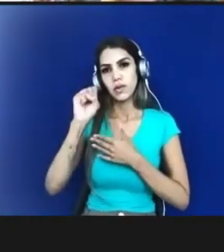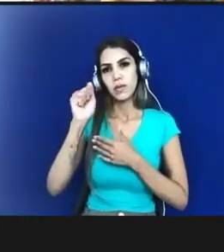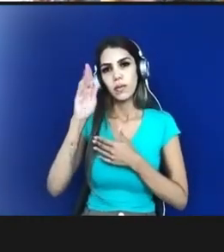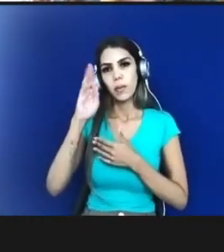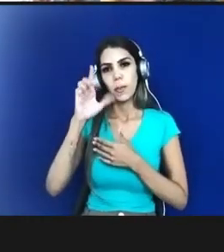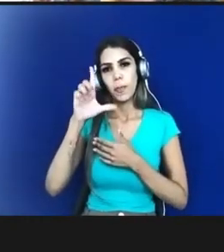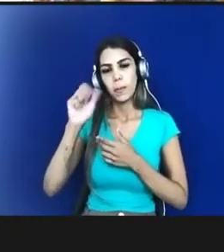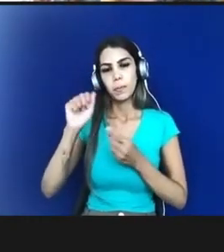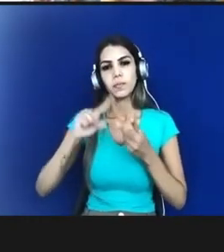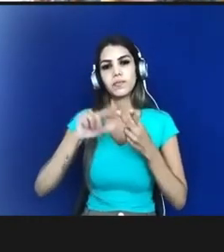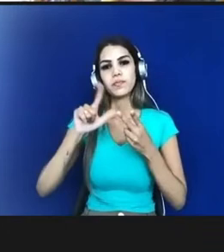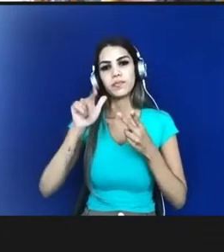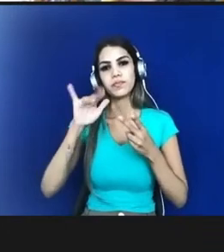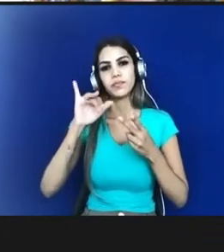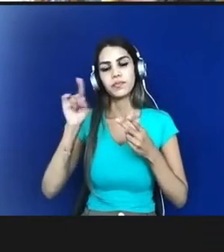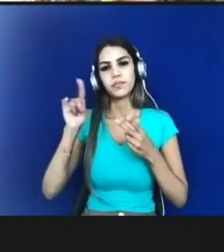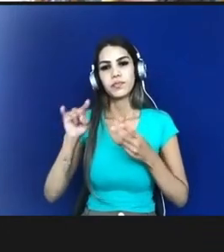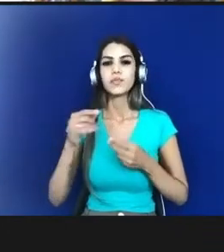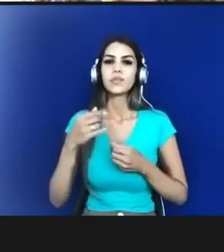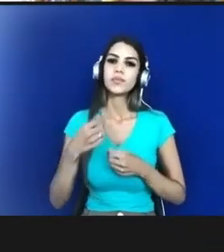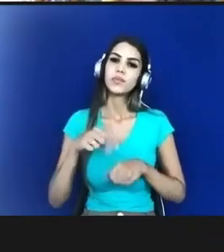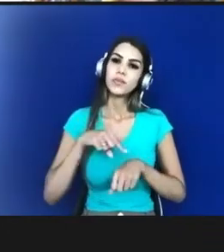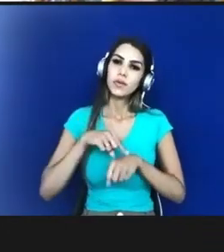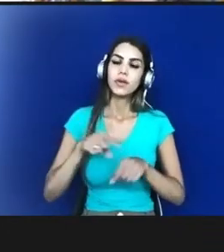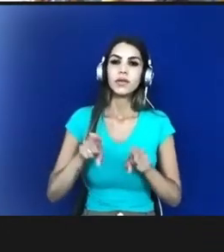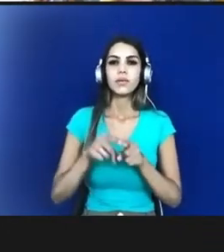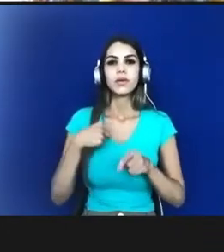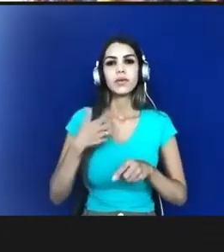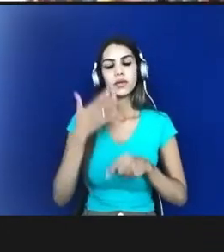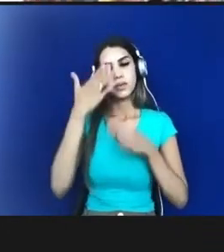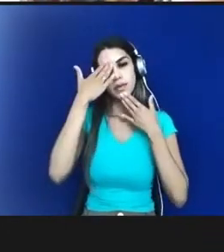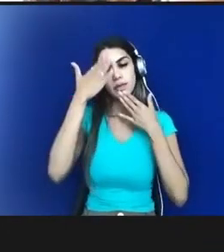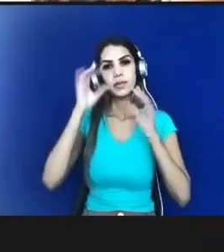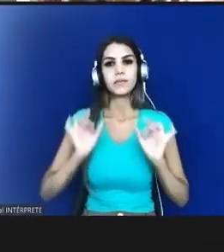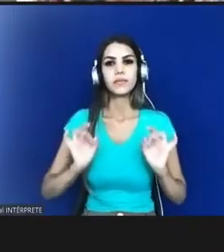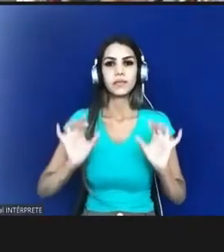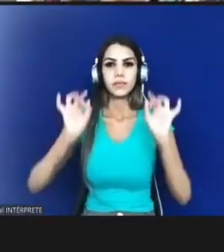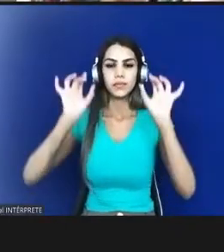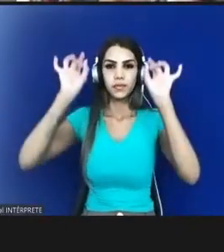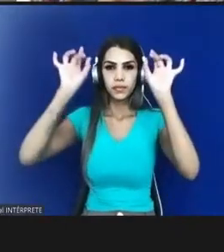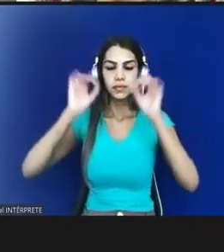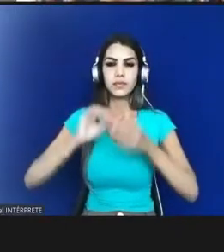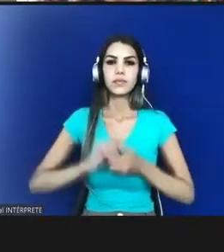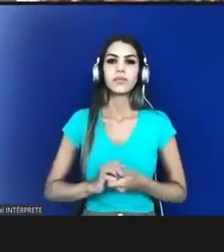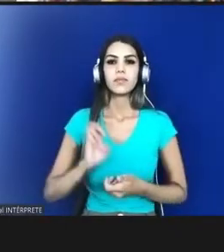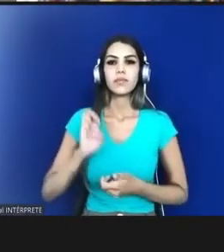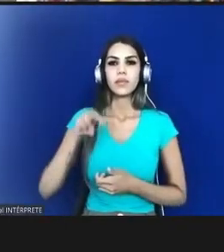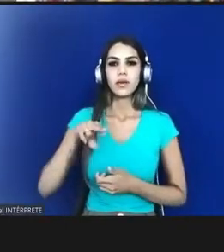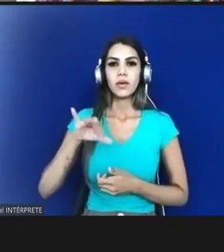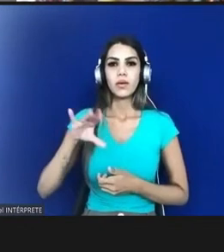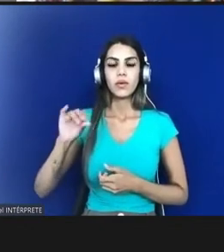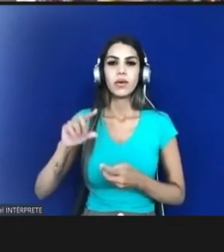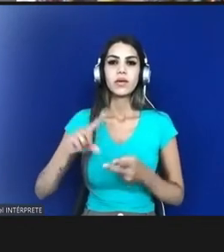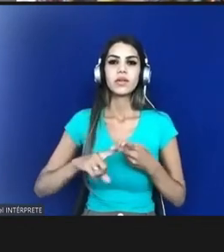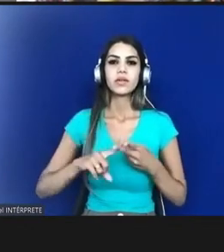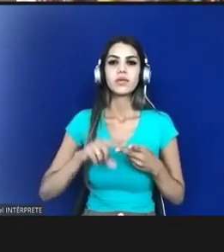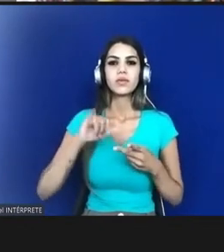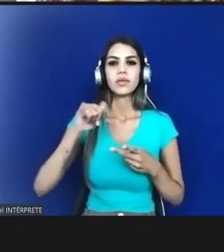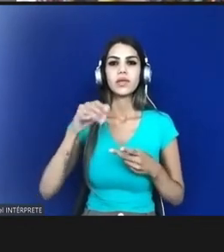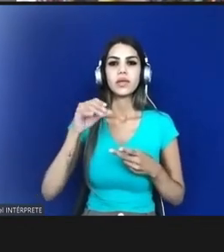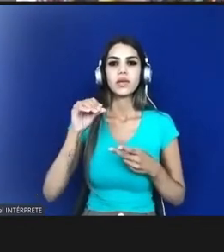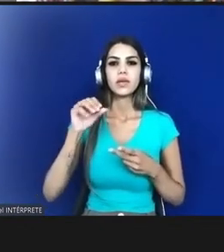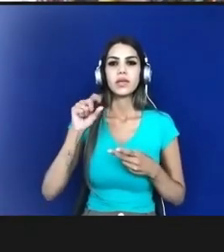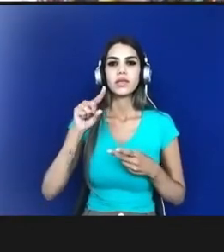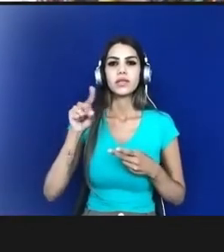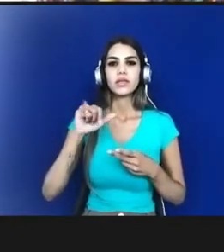e eu agradeço de maneira muito especial ao Enio e à Josileia por esse momento nessa